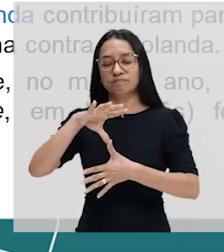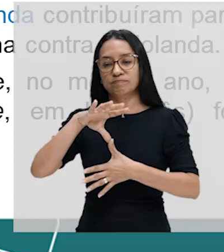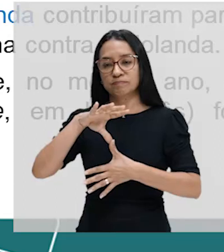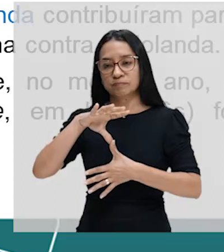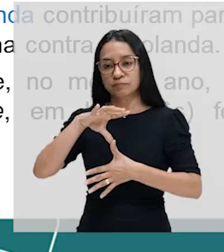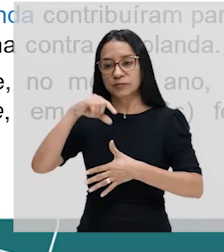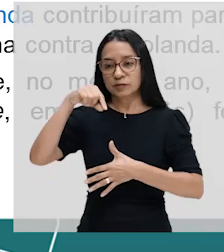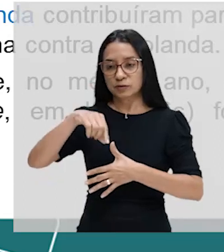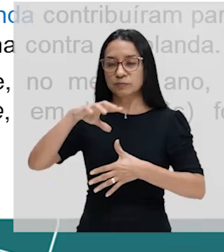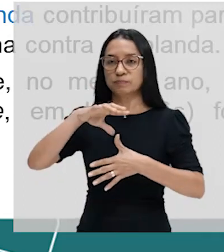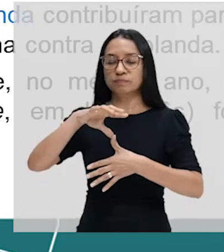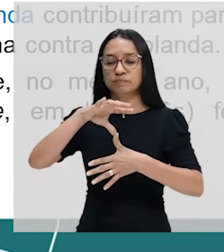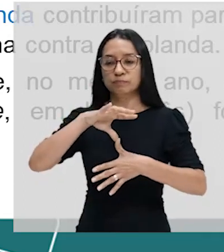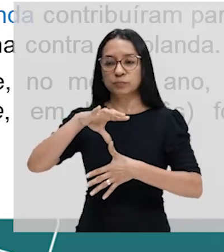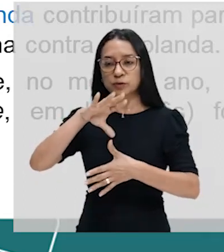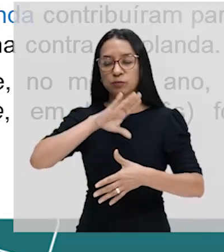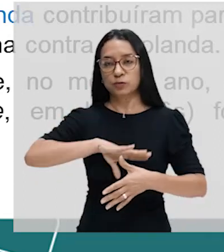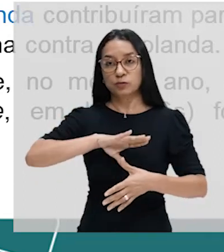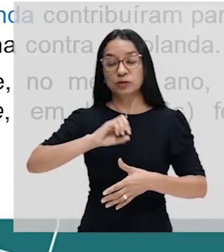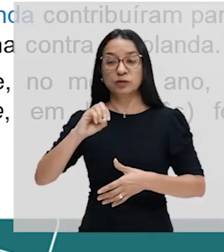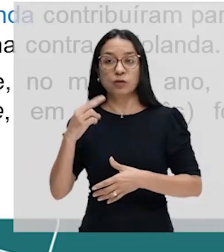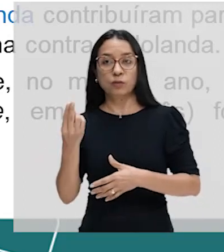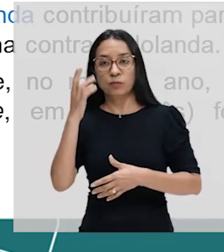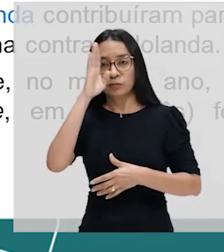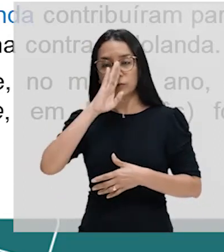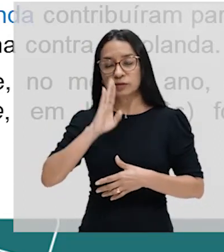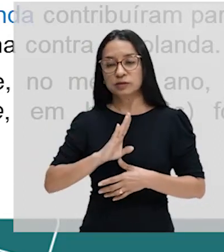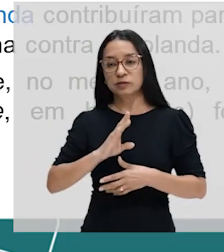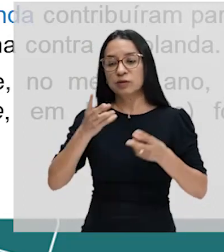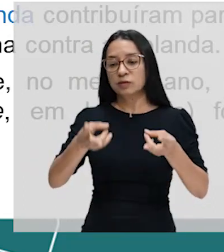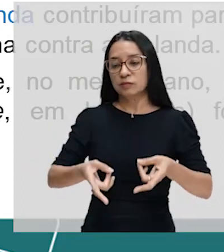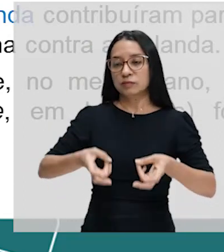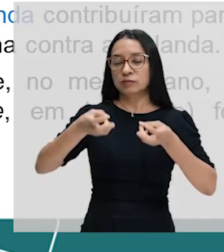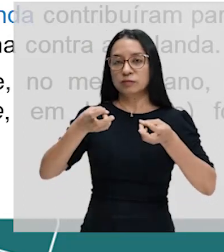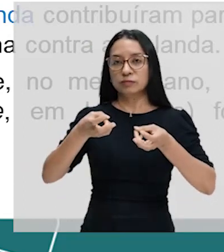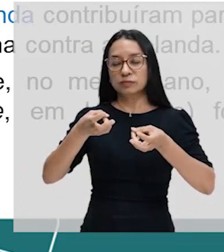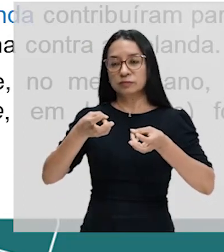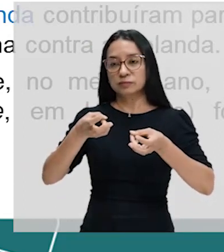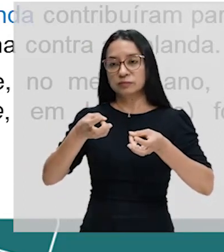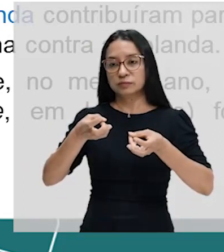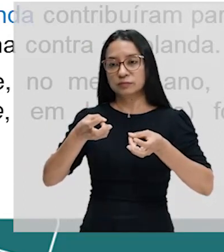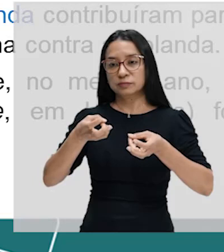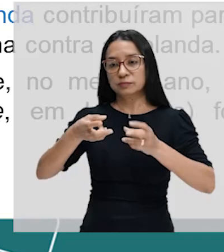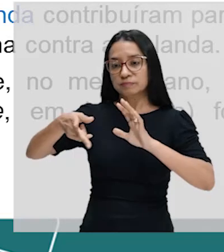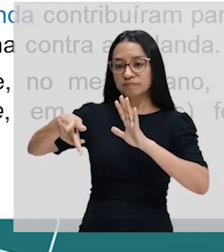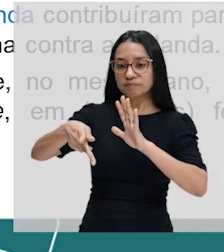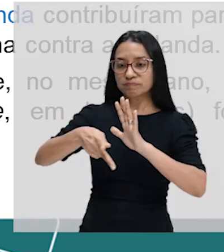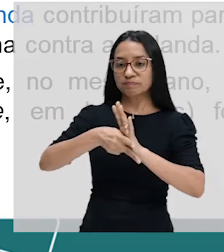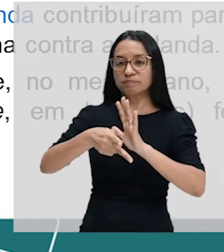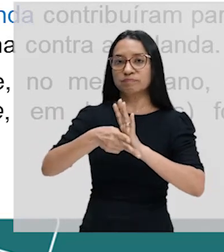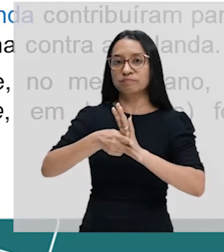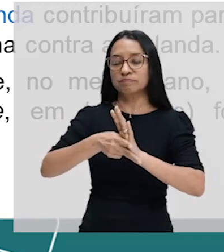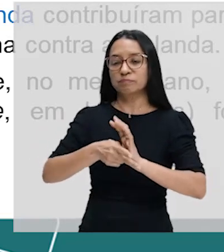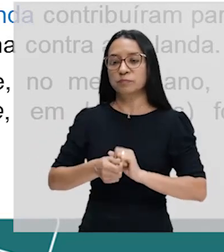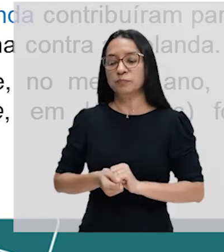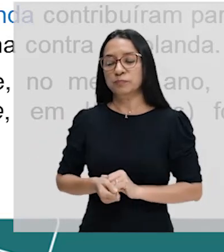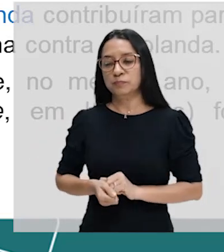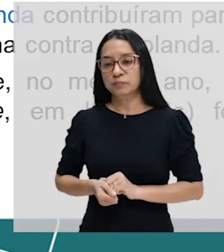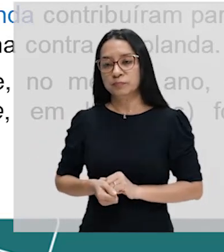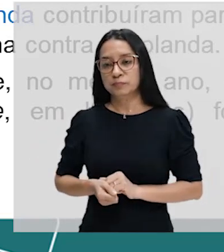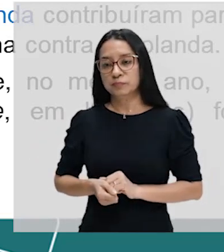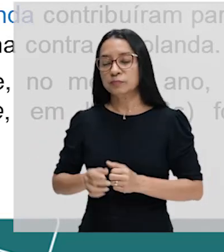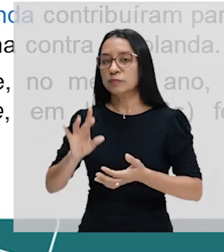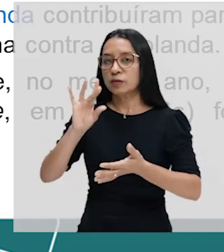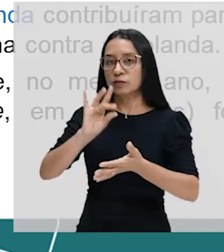na América portuguesa ou no Brasil. Observe que eles vão se apropriar, na verdade,